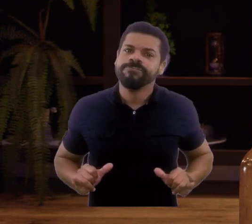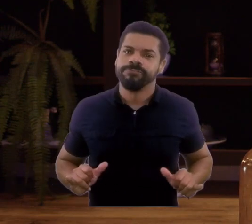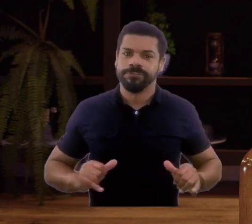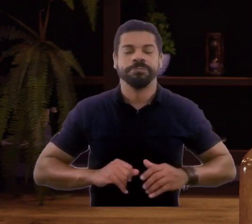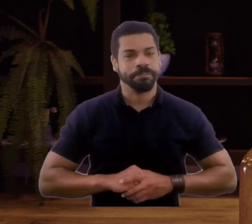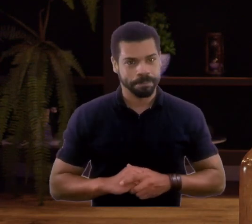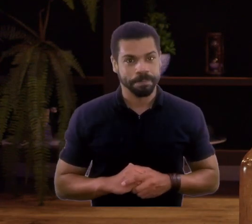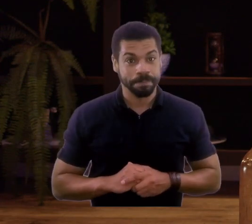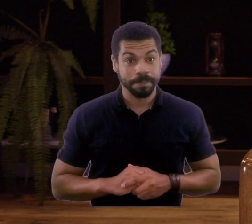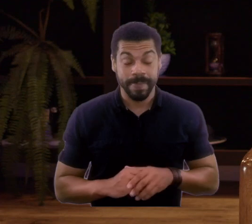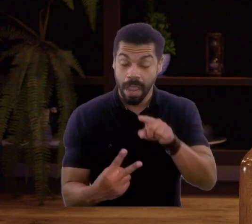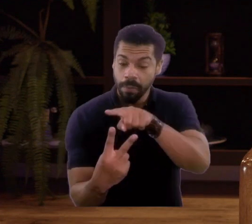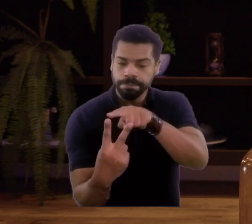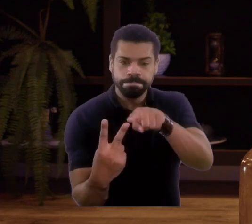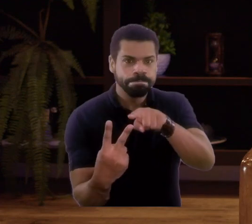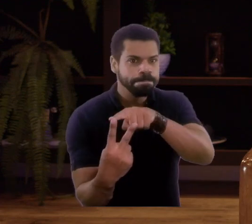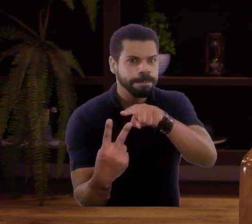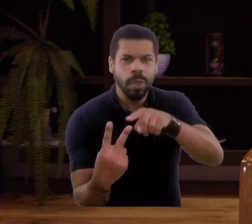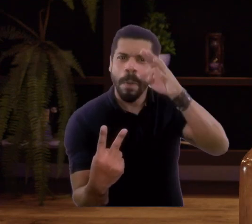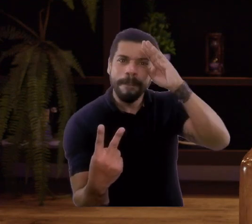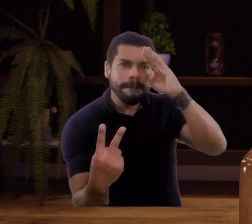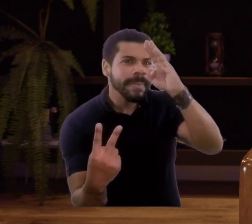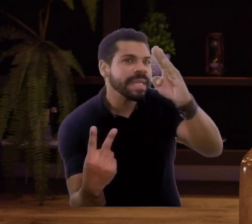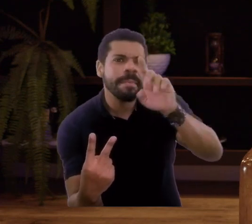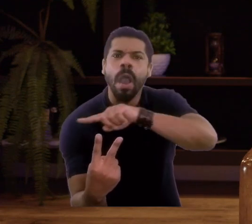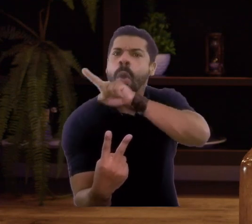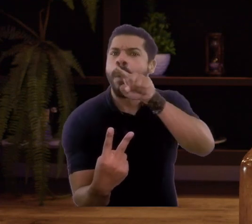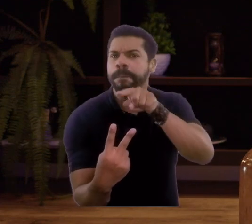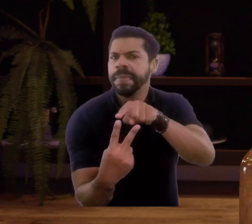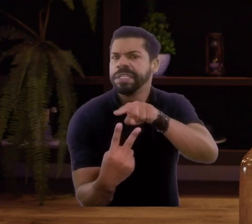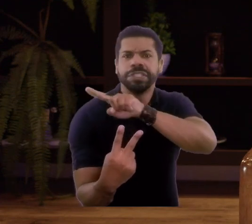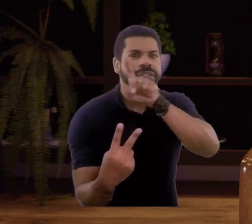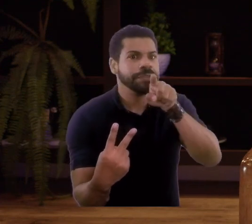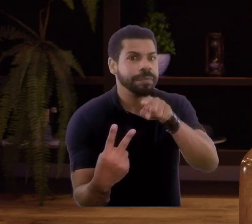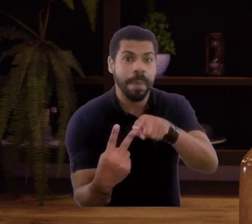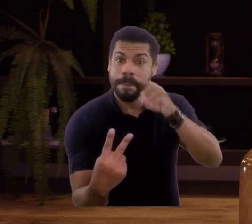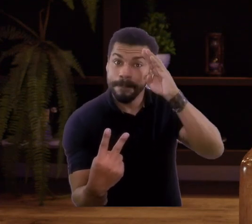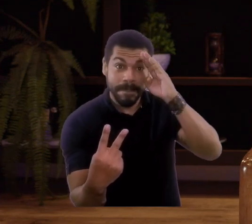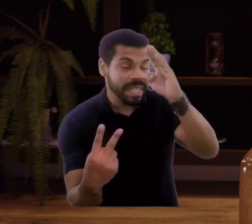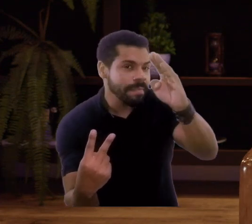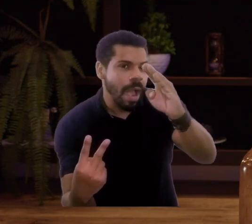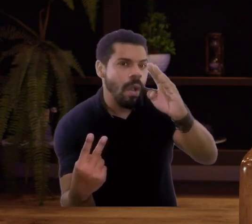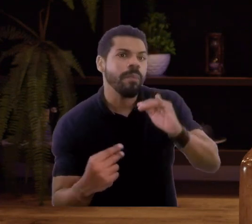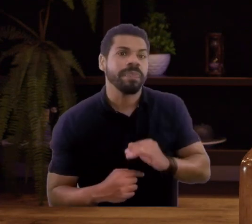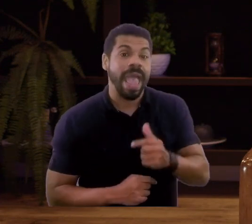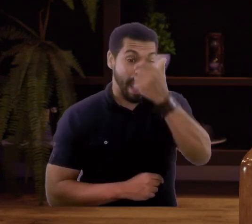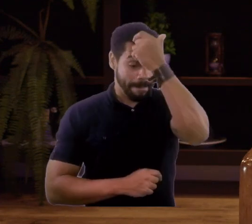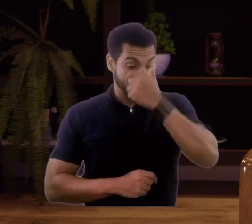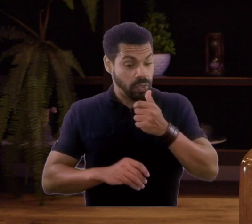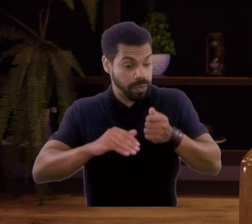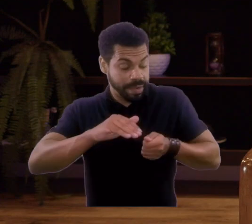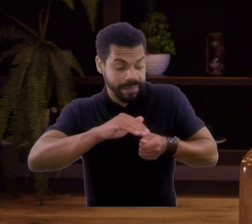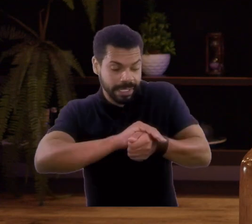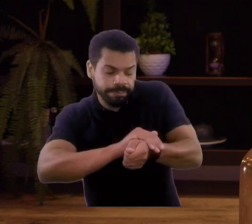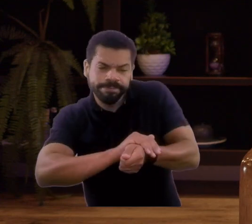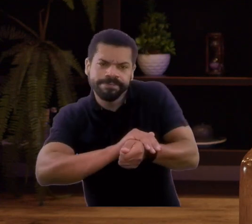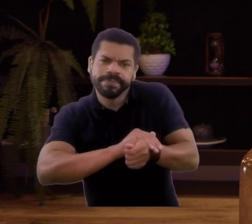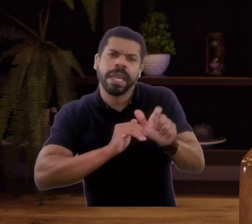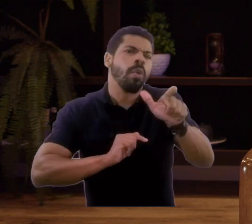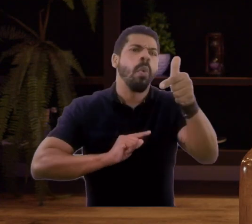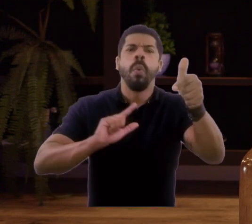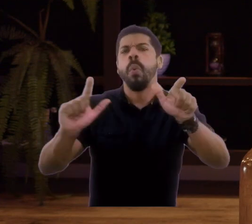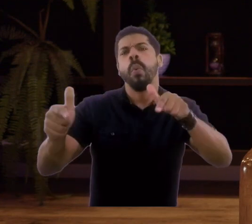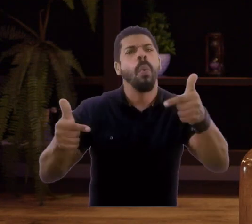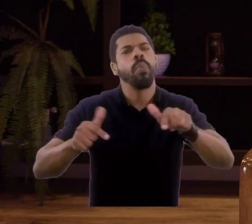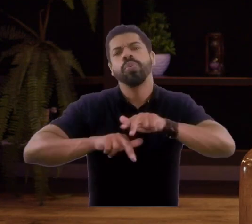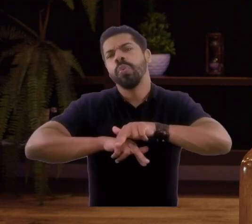infelizmente, a grande maioria das pessoas, mas é isso. Então, esses dois objetivos são os prioritários. Depois disso, o investidor